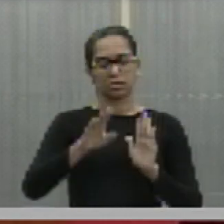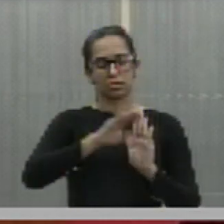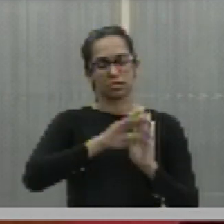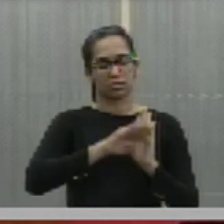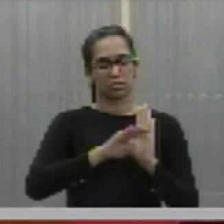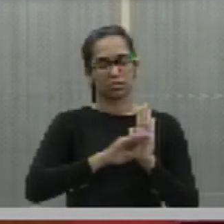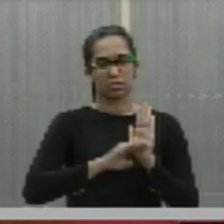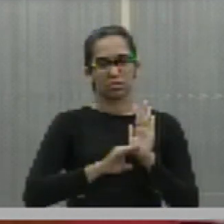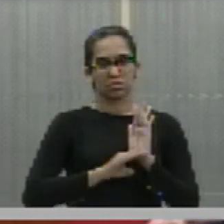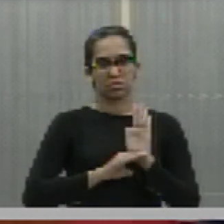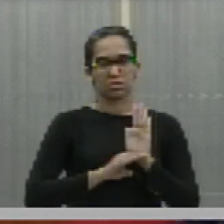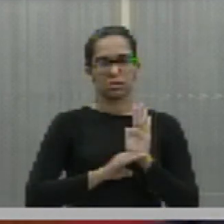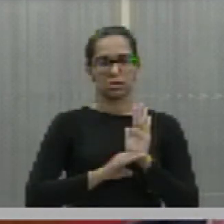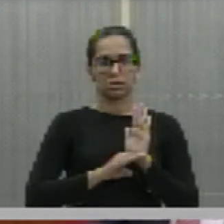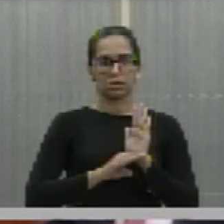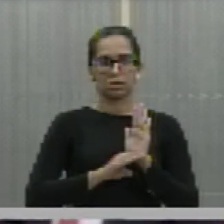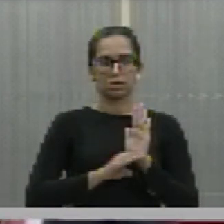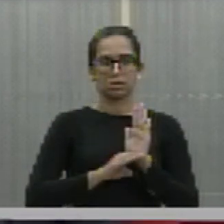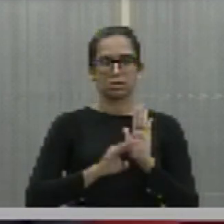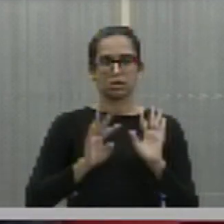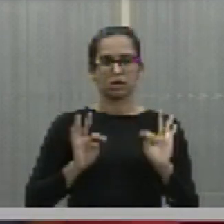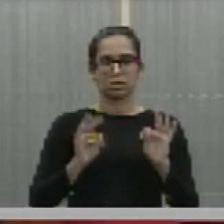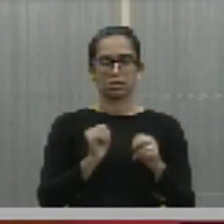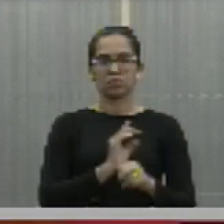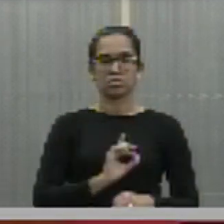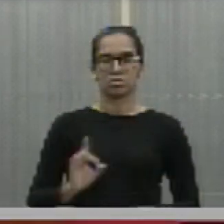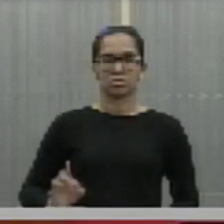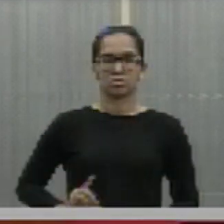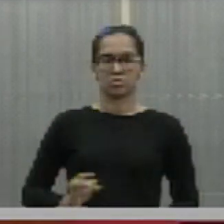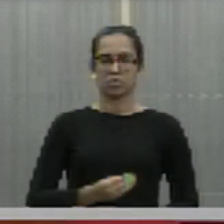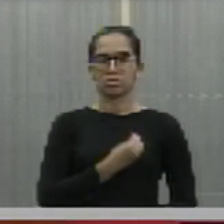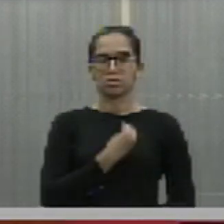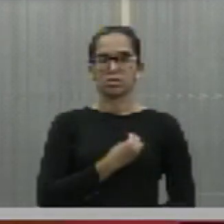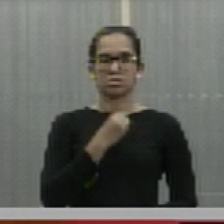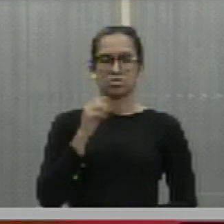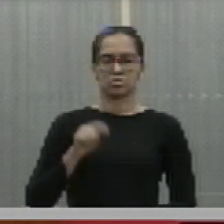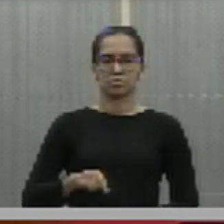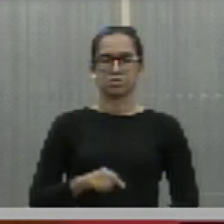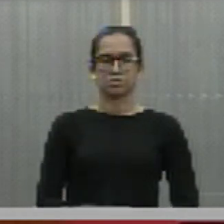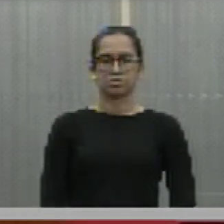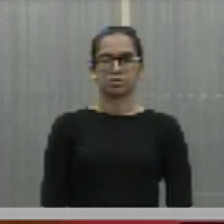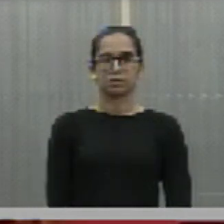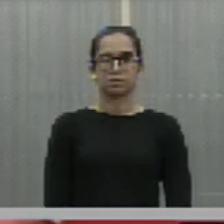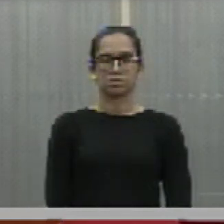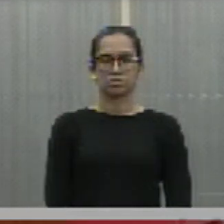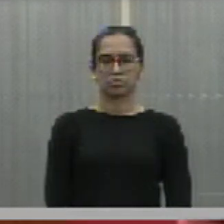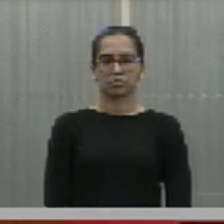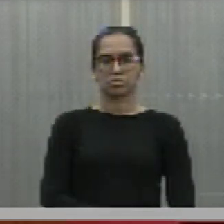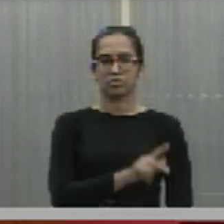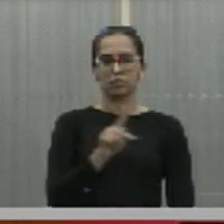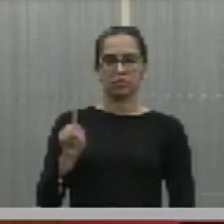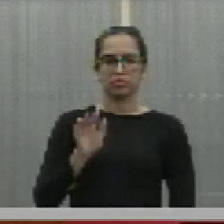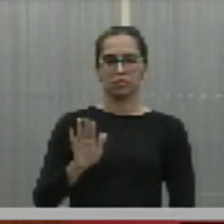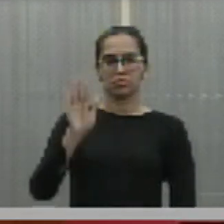votos de todos os deputados e deputadas presentes em plenário. Senhor presidente.